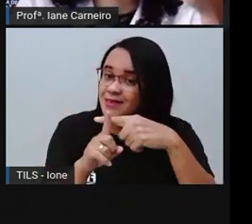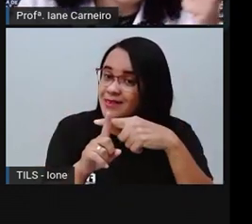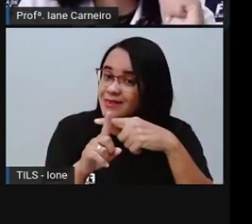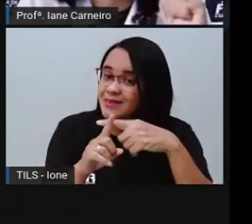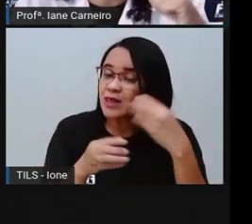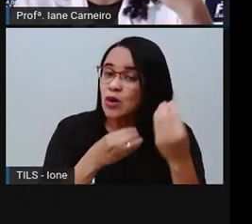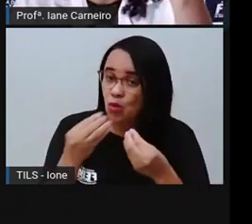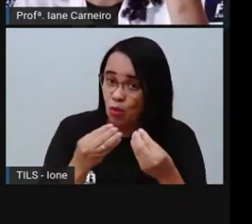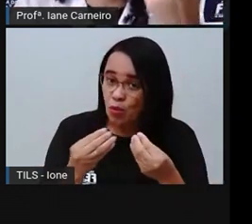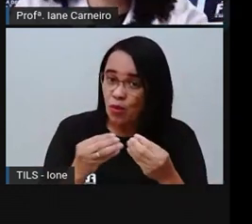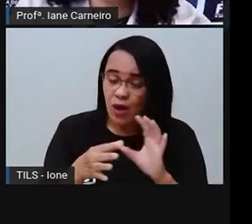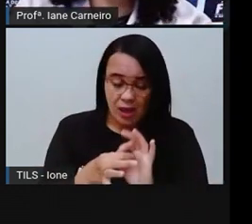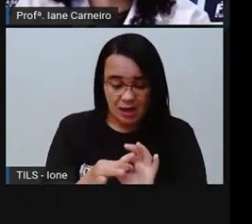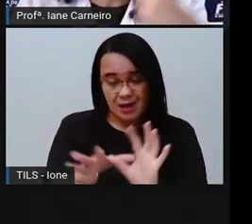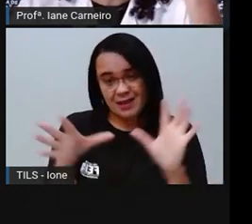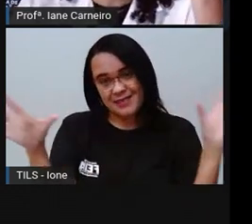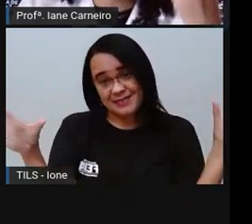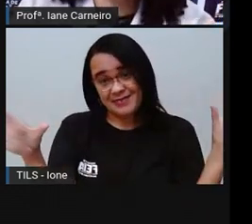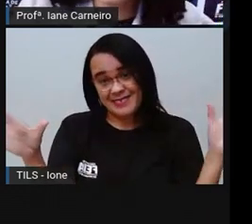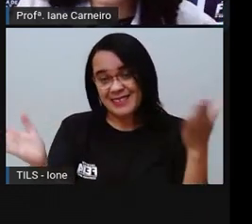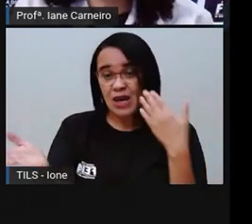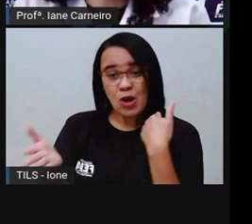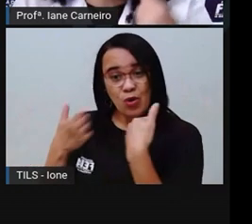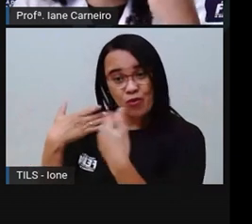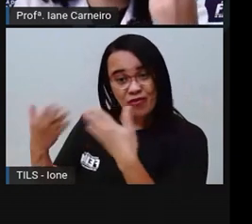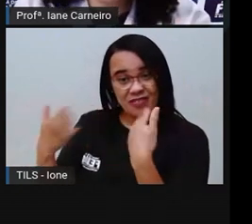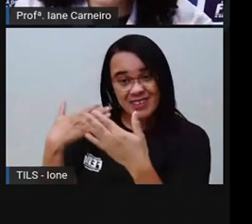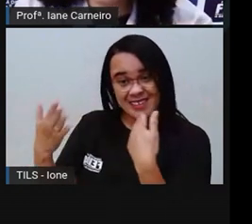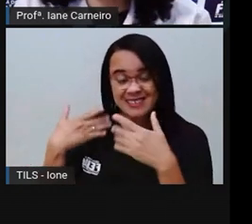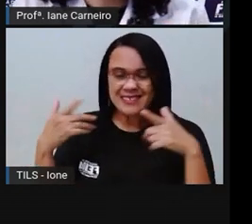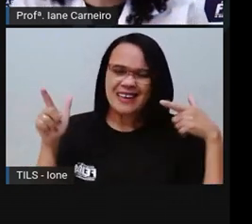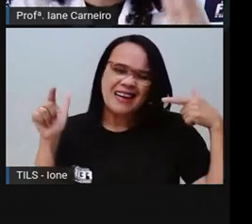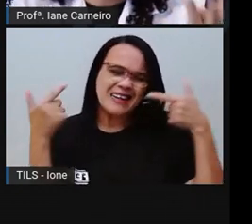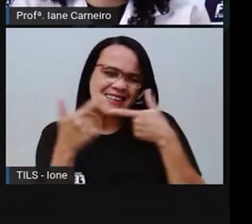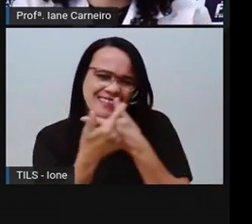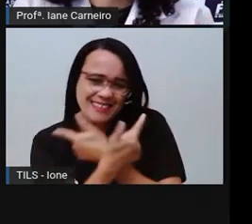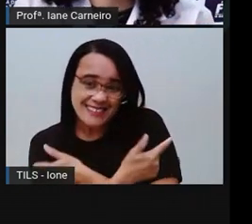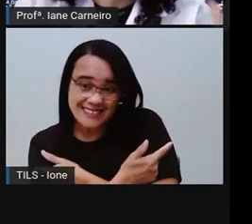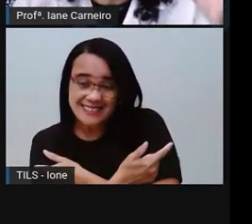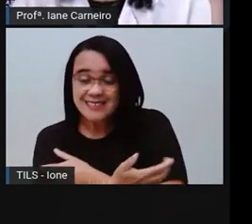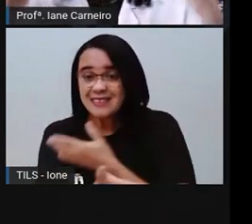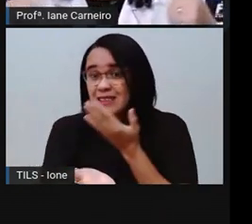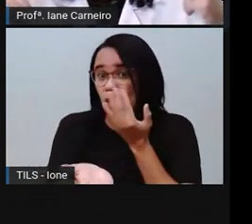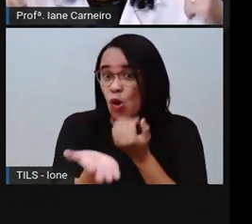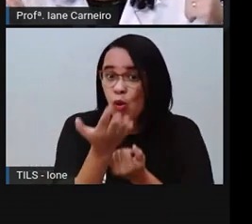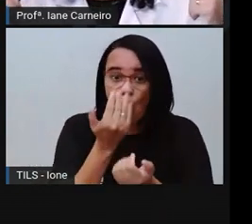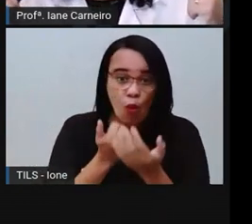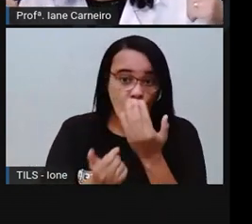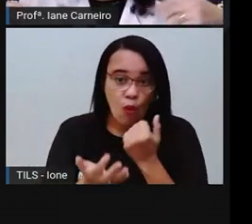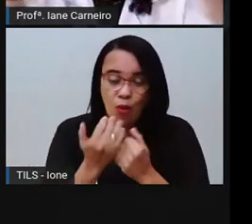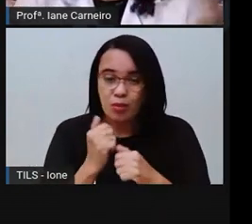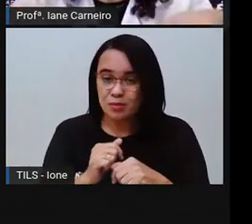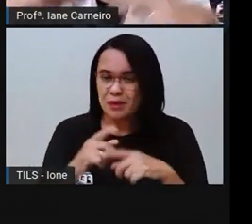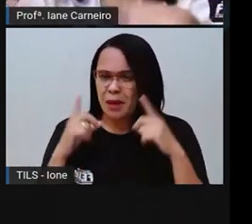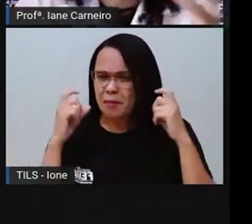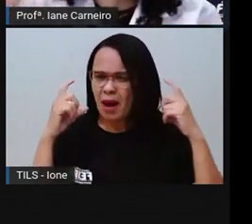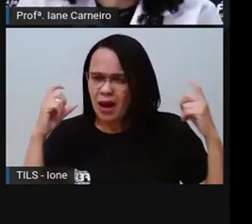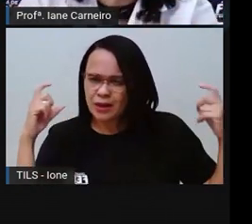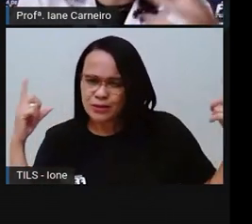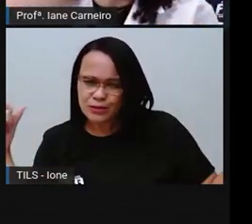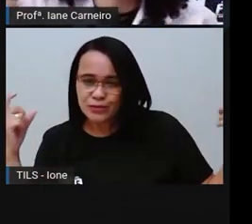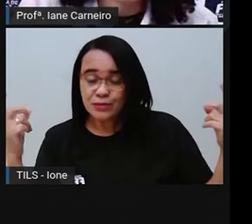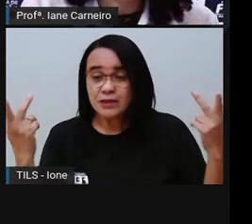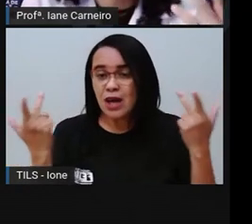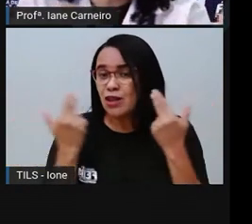conversam, riem, brincam, comem e costuma ser barulhento, né? Porque se as pessoas estão